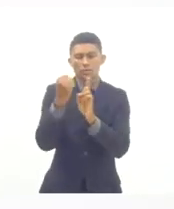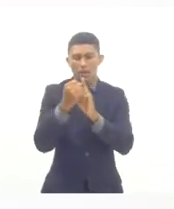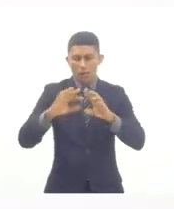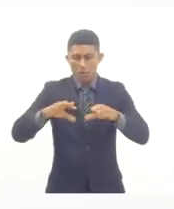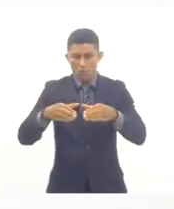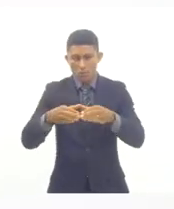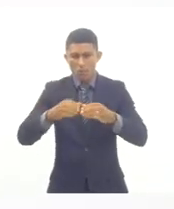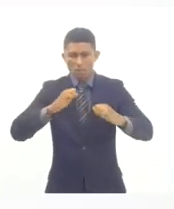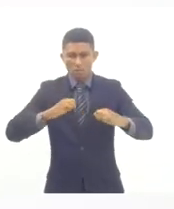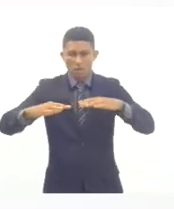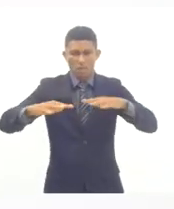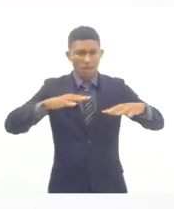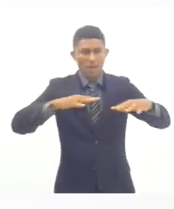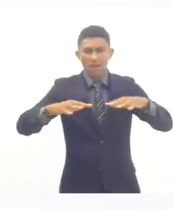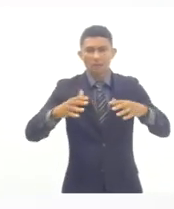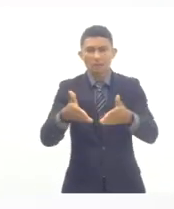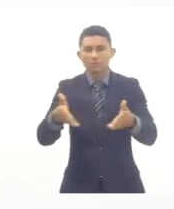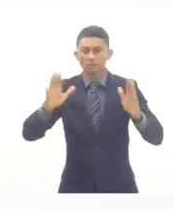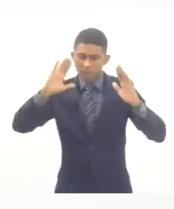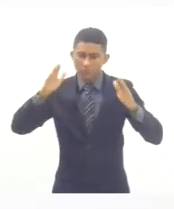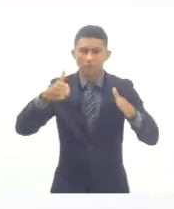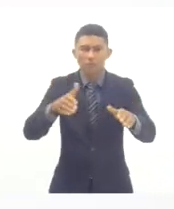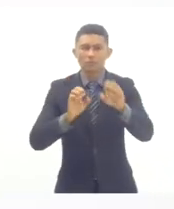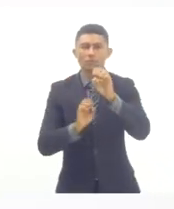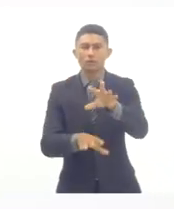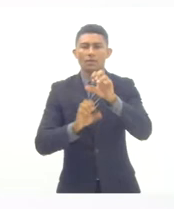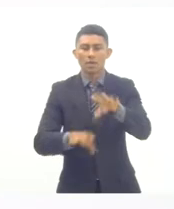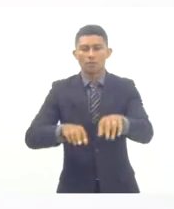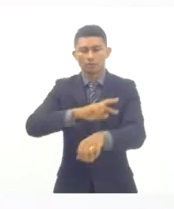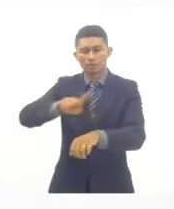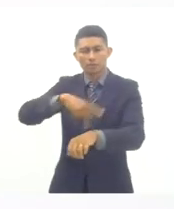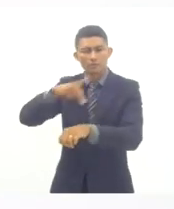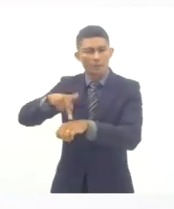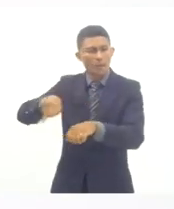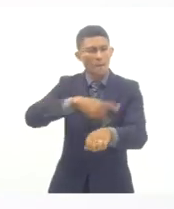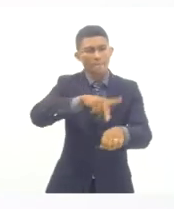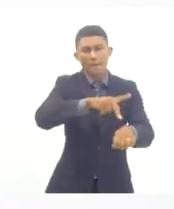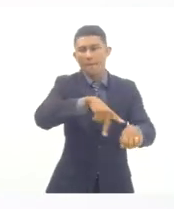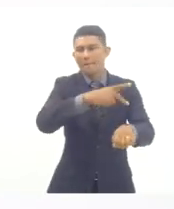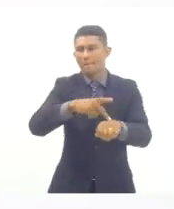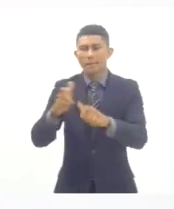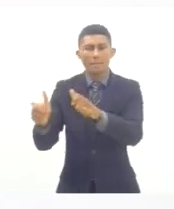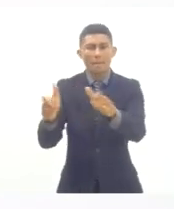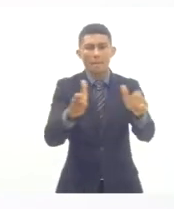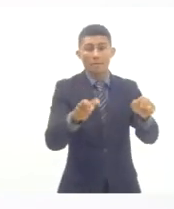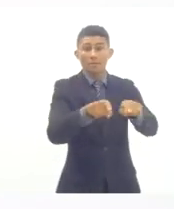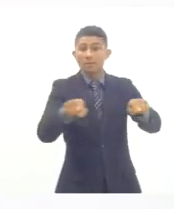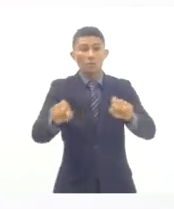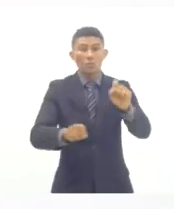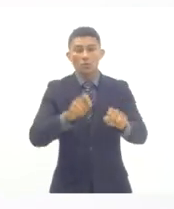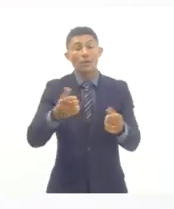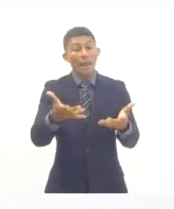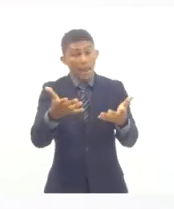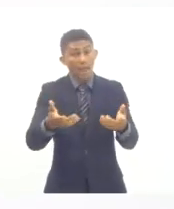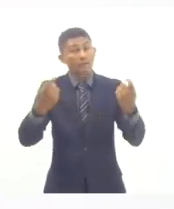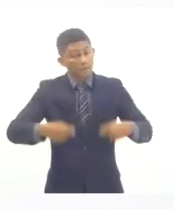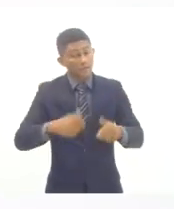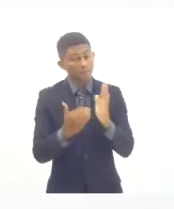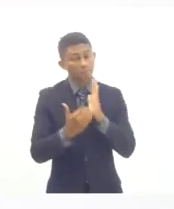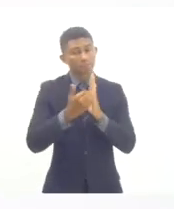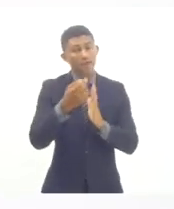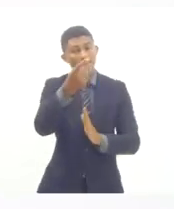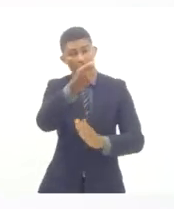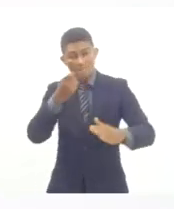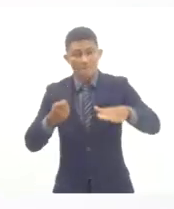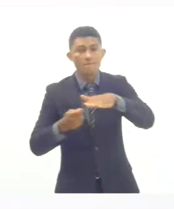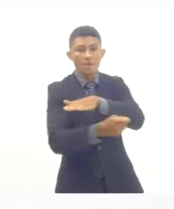movimentos pela educação de diferentes países do mundo, defendendo o investimento em educação, a universalização